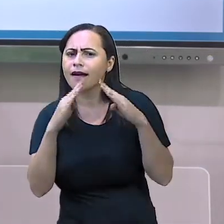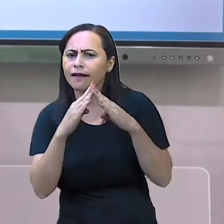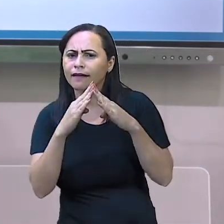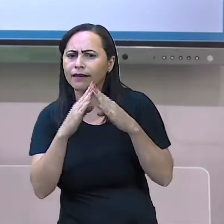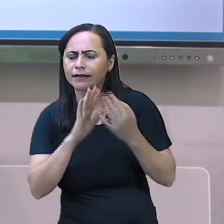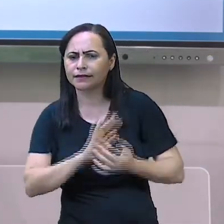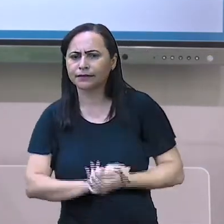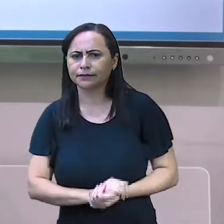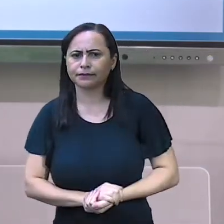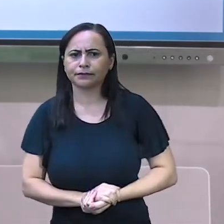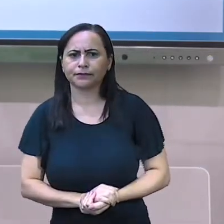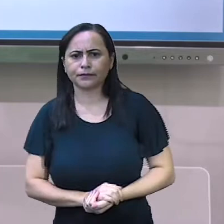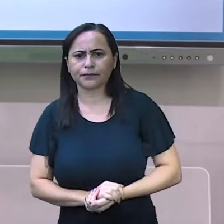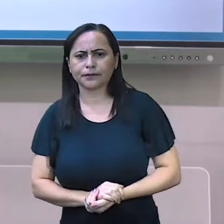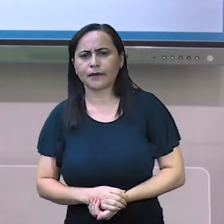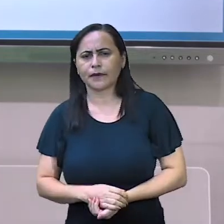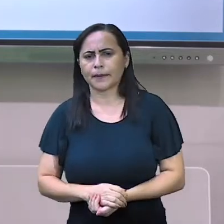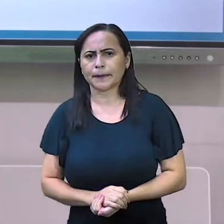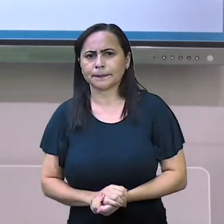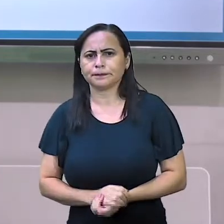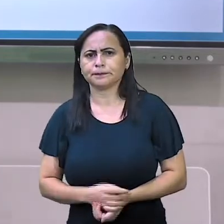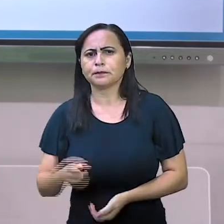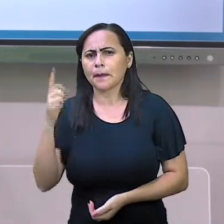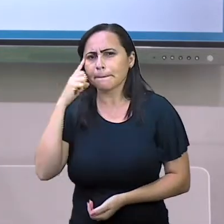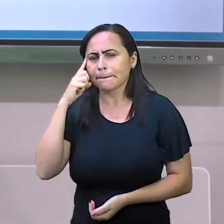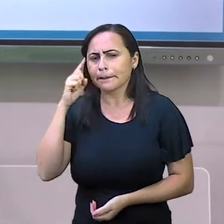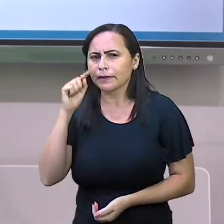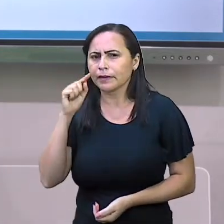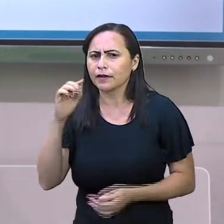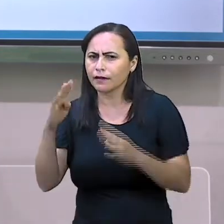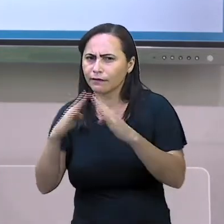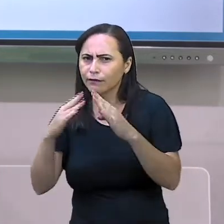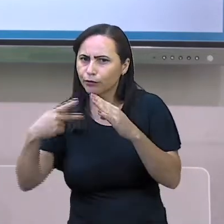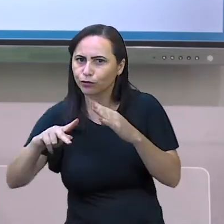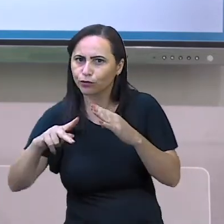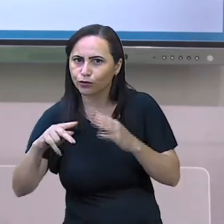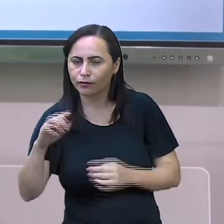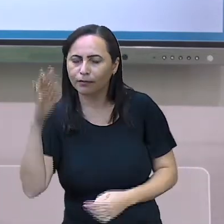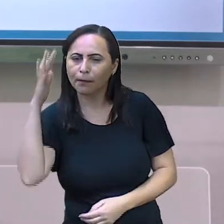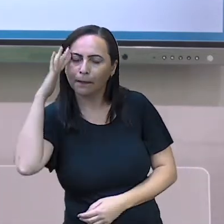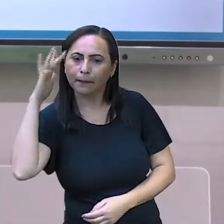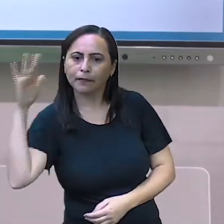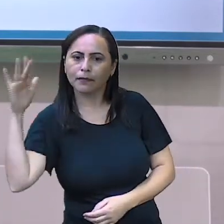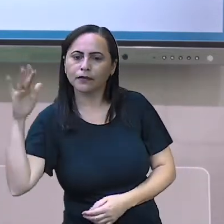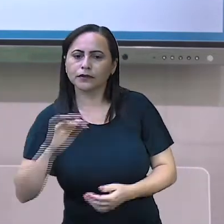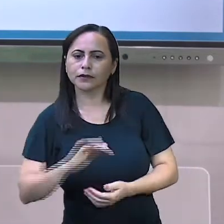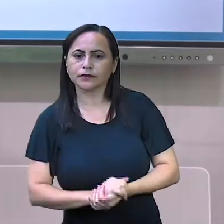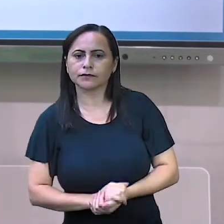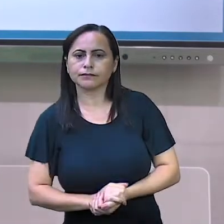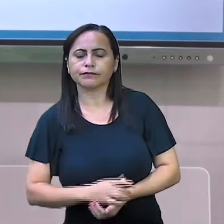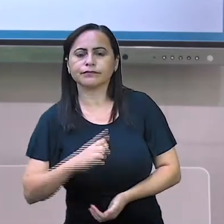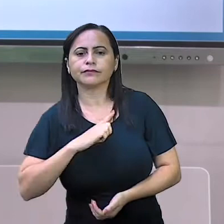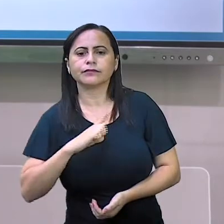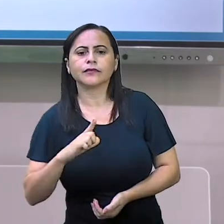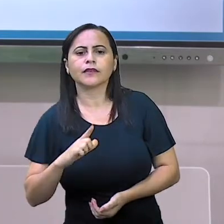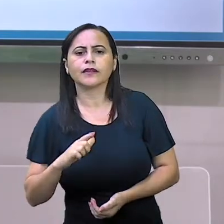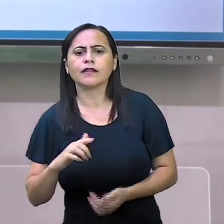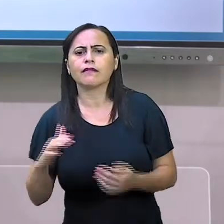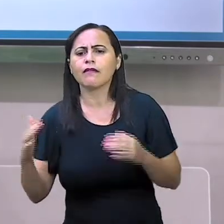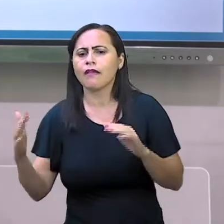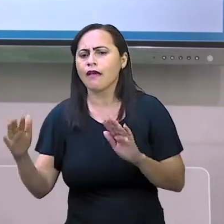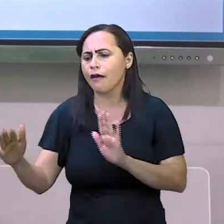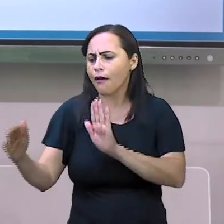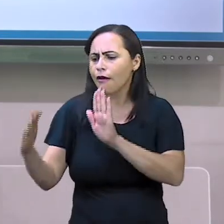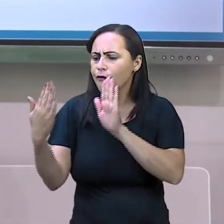lá na sua casa, criançada, lá na sua casa Vamos imaginar O que tem na frente da sua casa, professora Luciene?